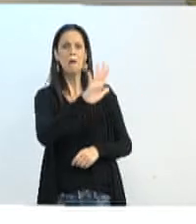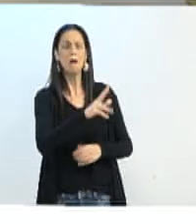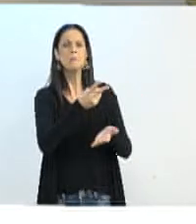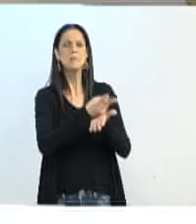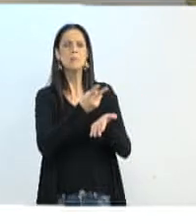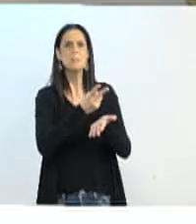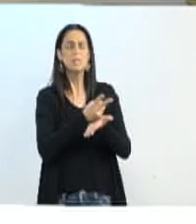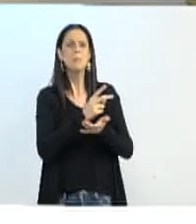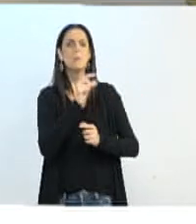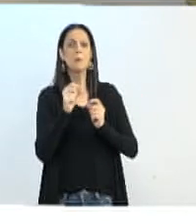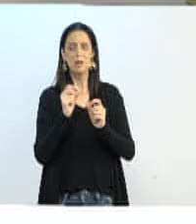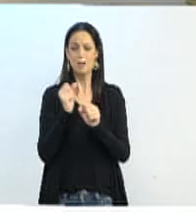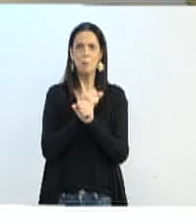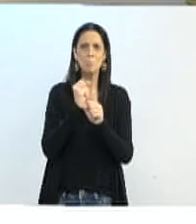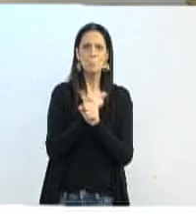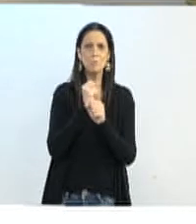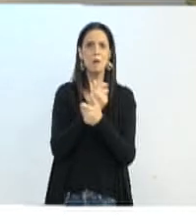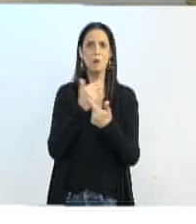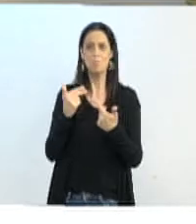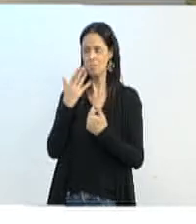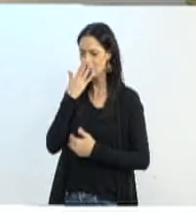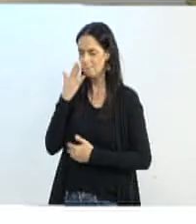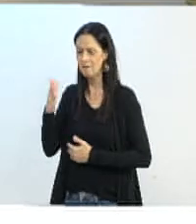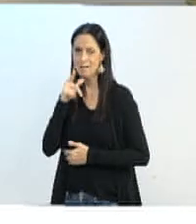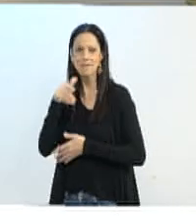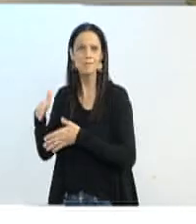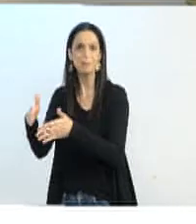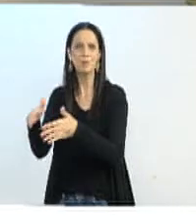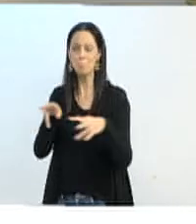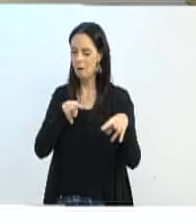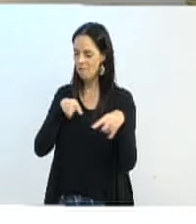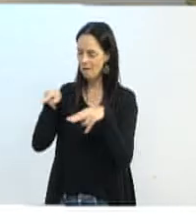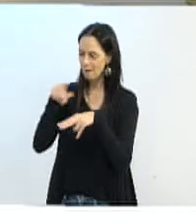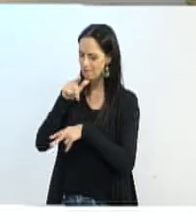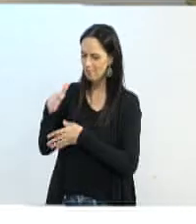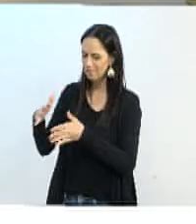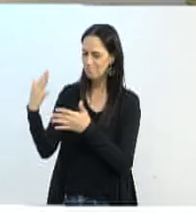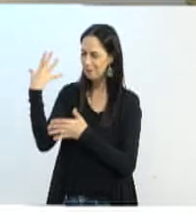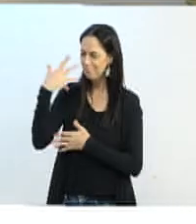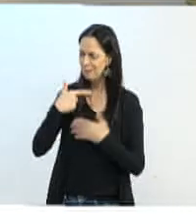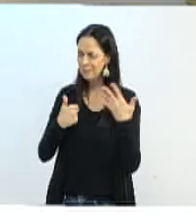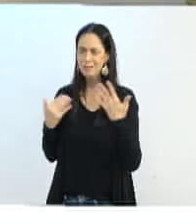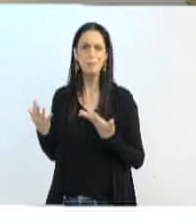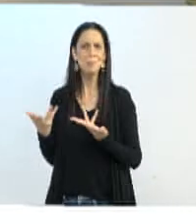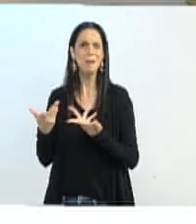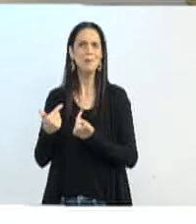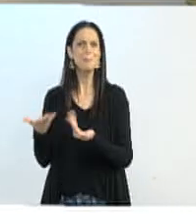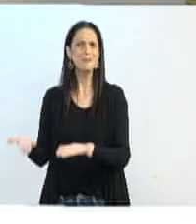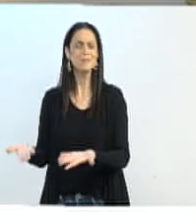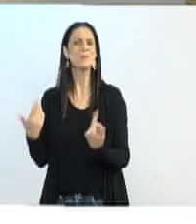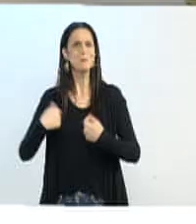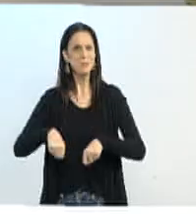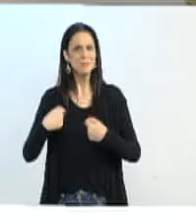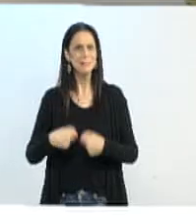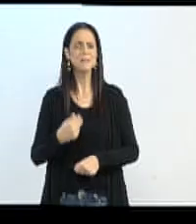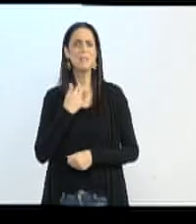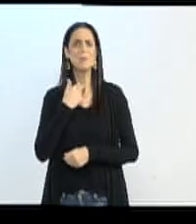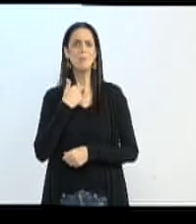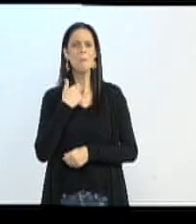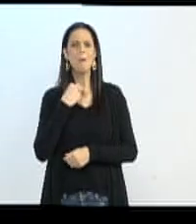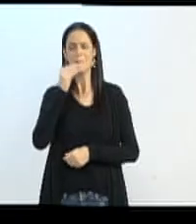conceito. Eu aproveitar a maravilha que são os nossos rios e colocar a cidade de frente para ela.